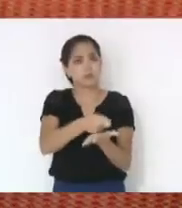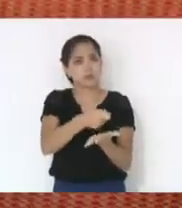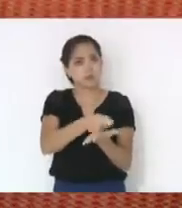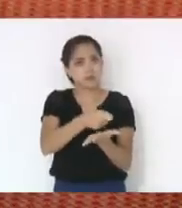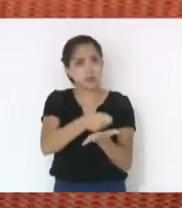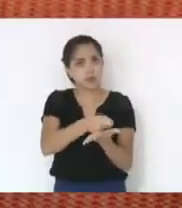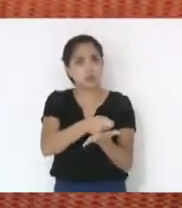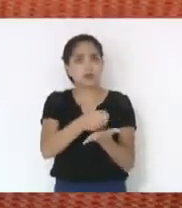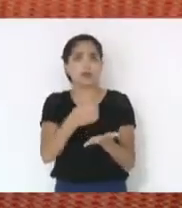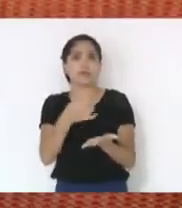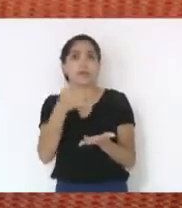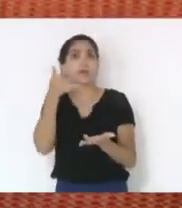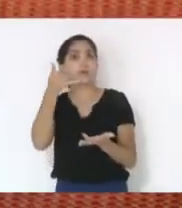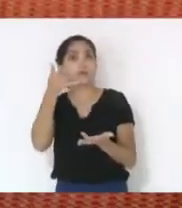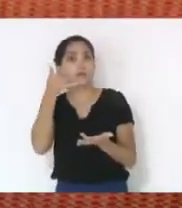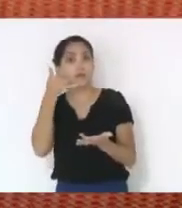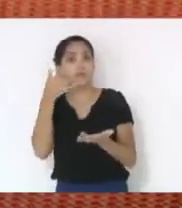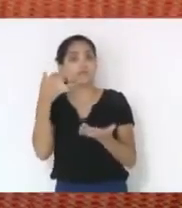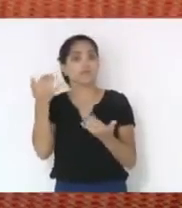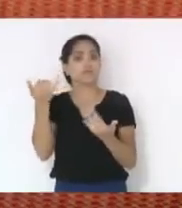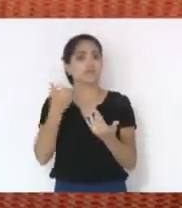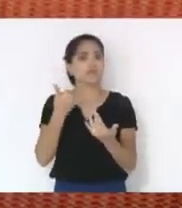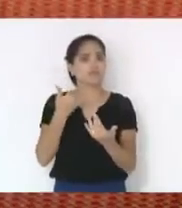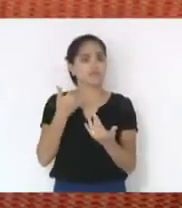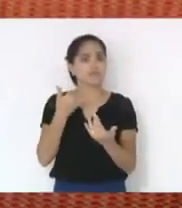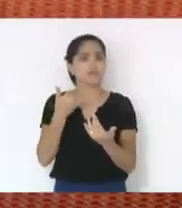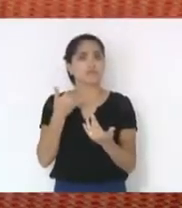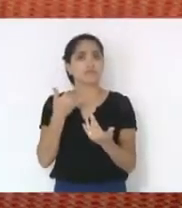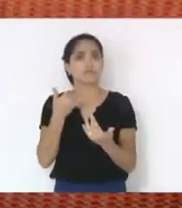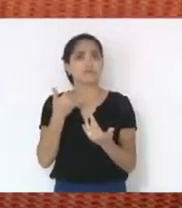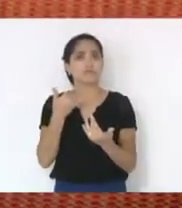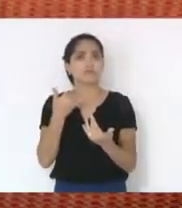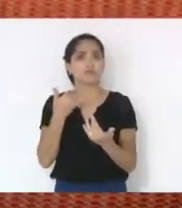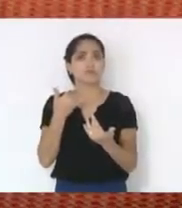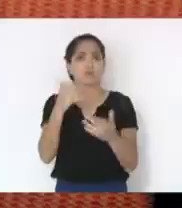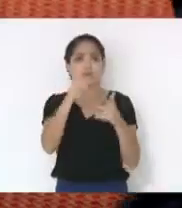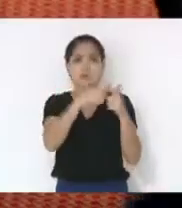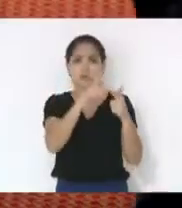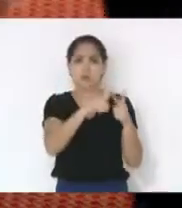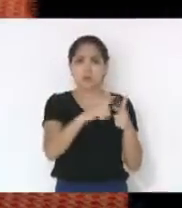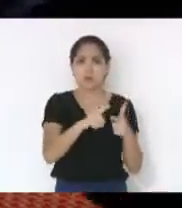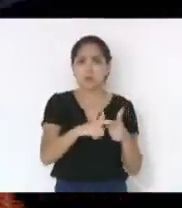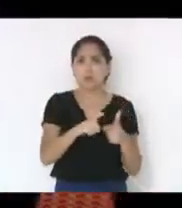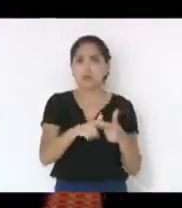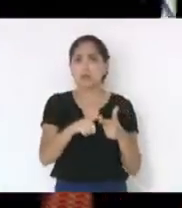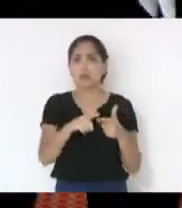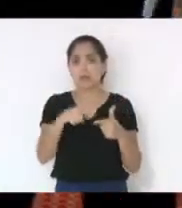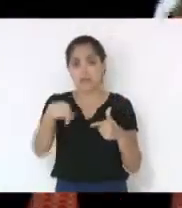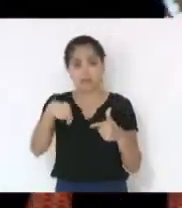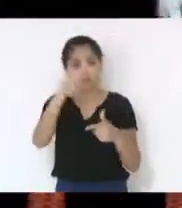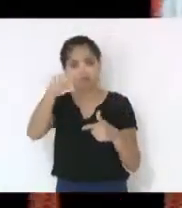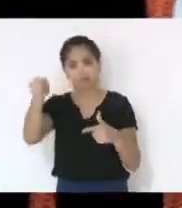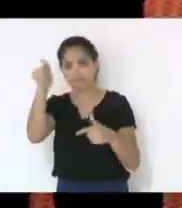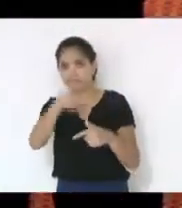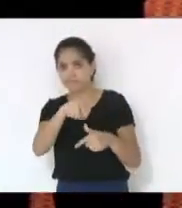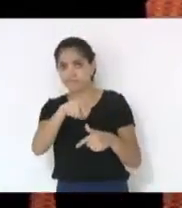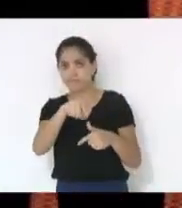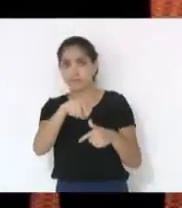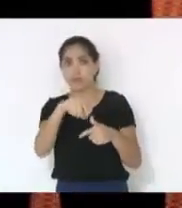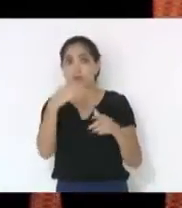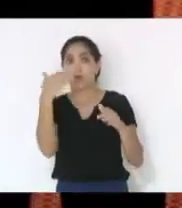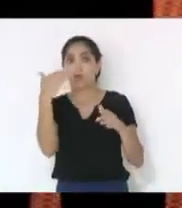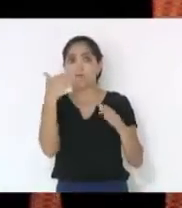telefonia a nos avisar sobre as intempéries. Reprovou aqui. Mandei para o ministério